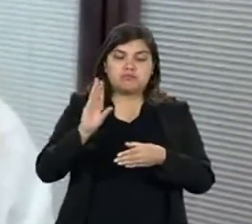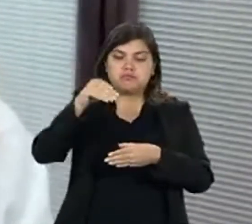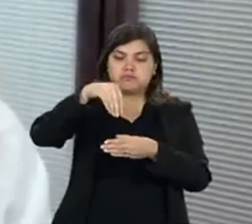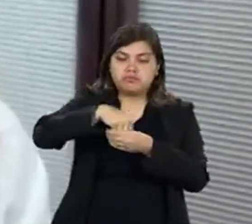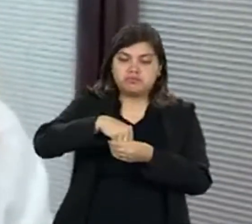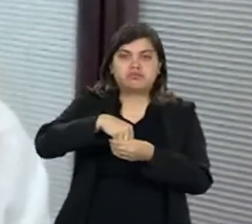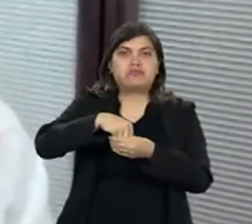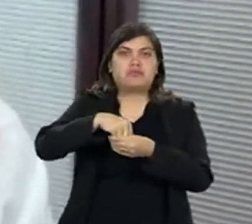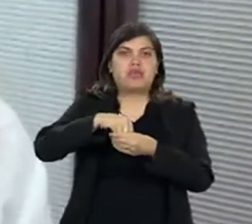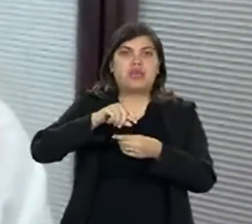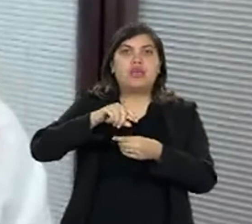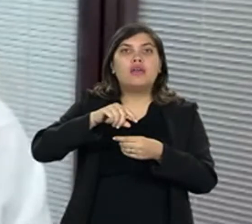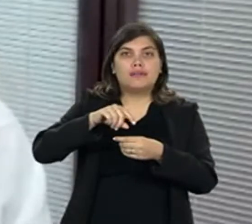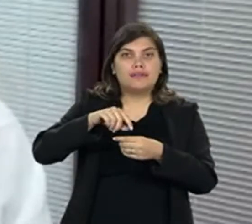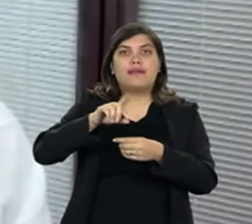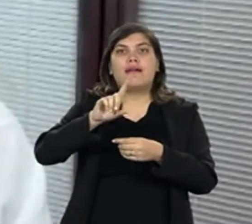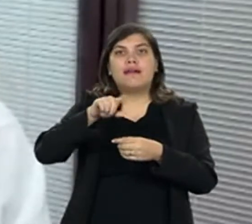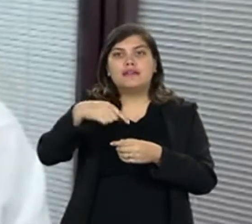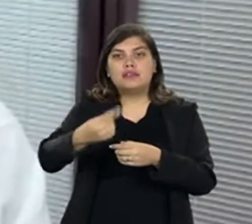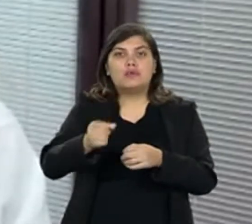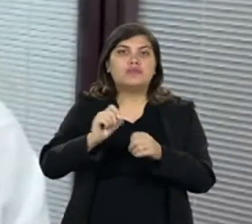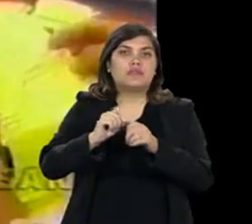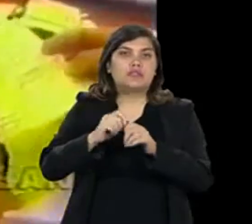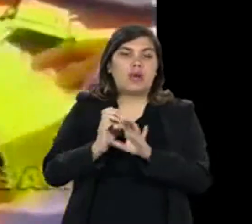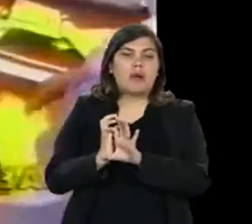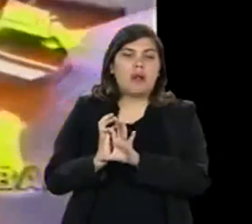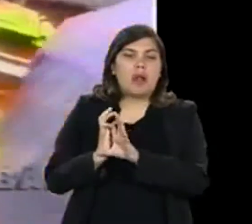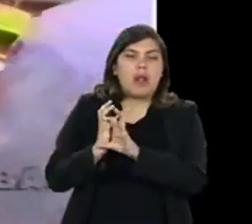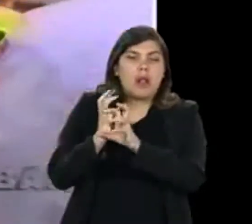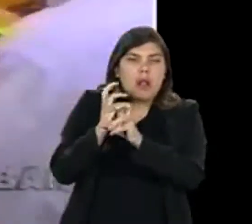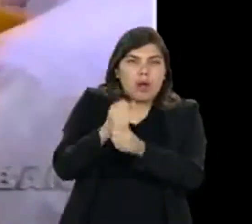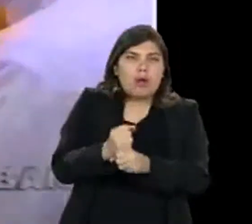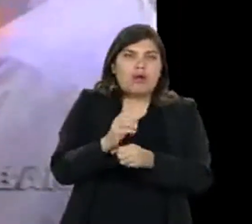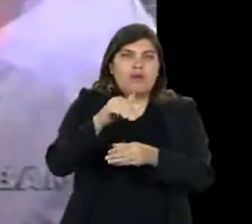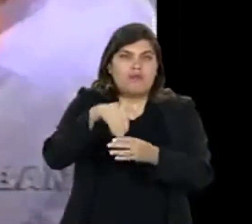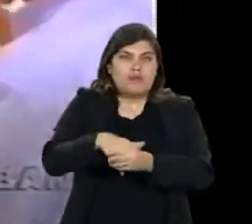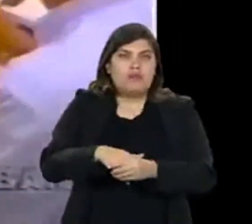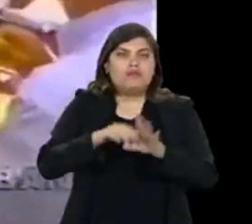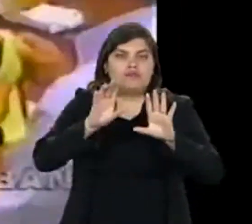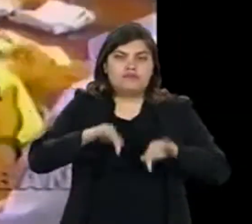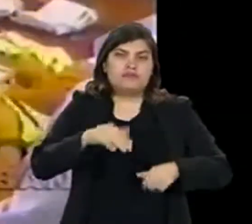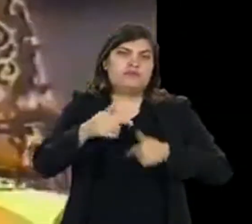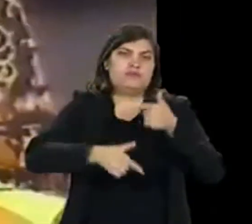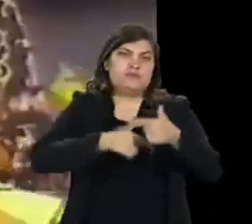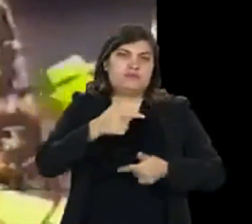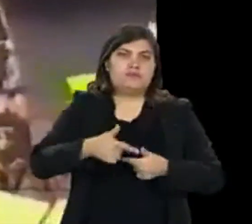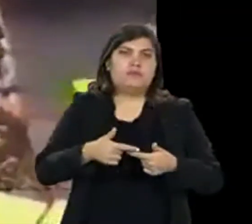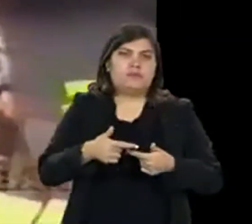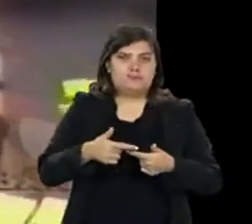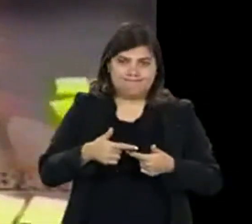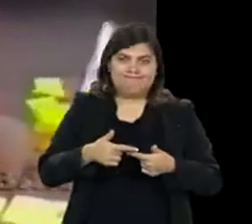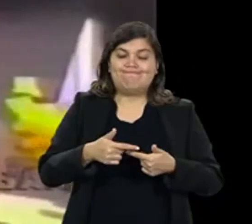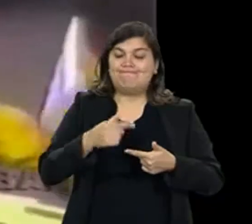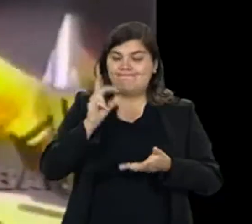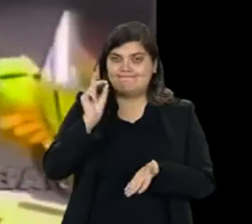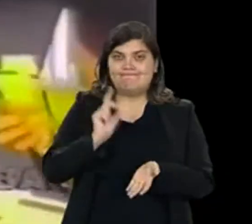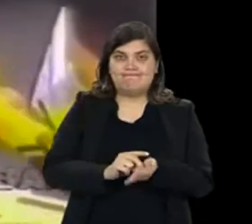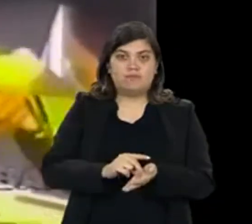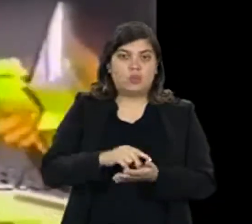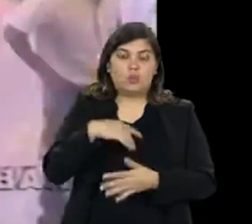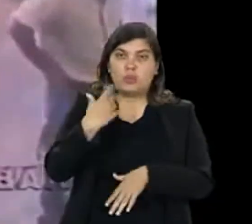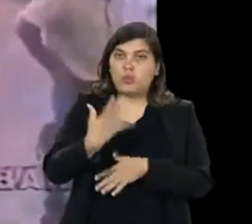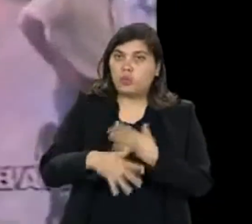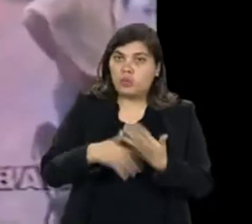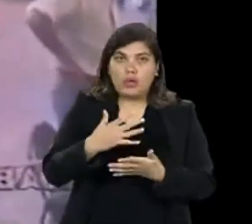depositava na urna e depois, então, se fazia aquela apuração após a conclusão dos trabalhos de votação. Então, era